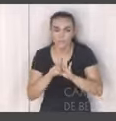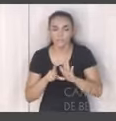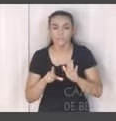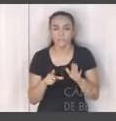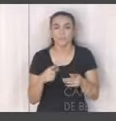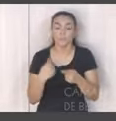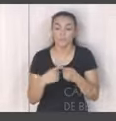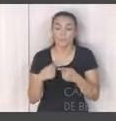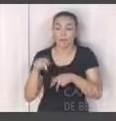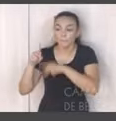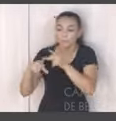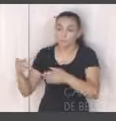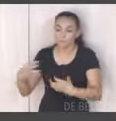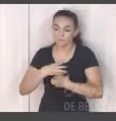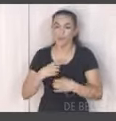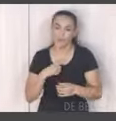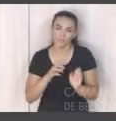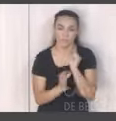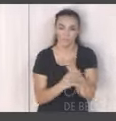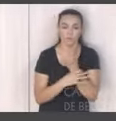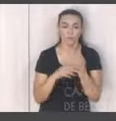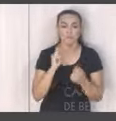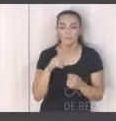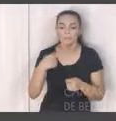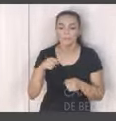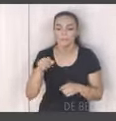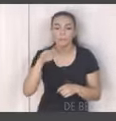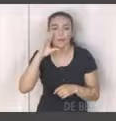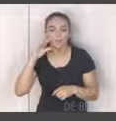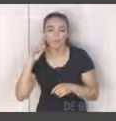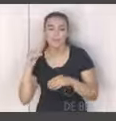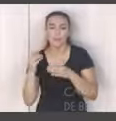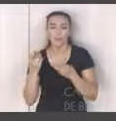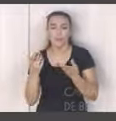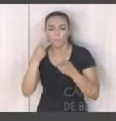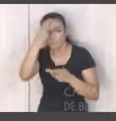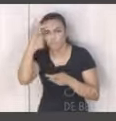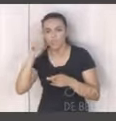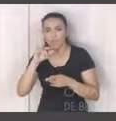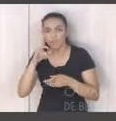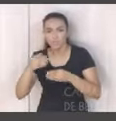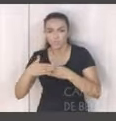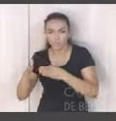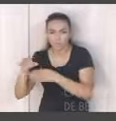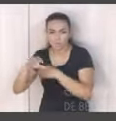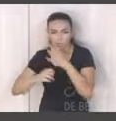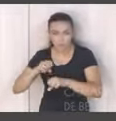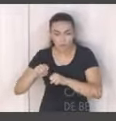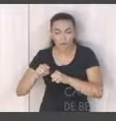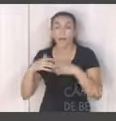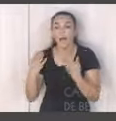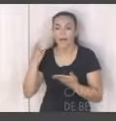que a população se sinta protegida contra contratar o catador né e a gente entende que o